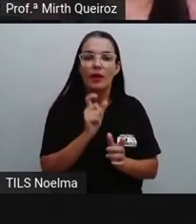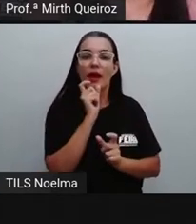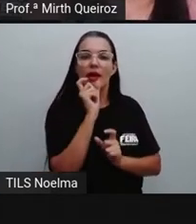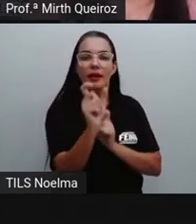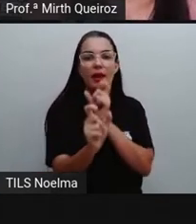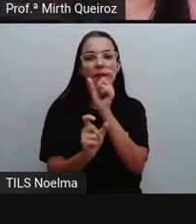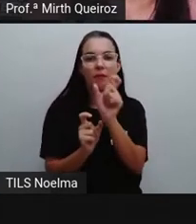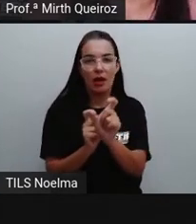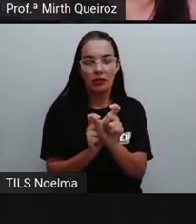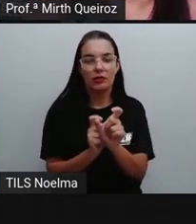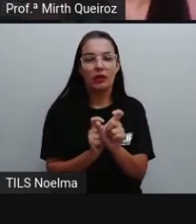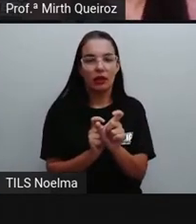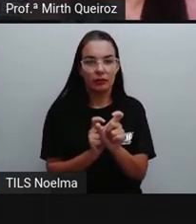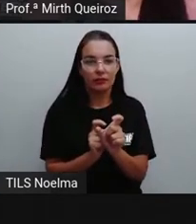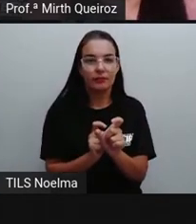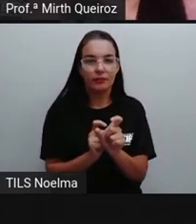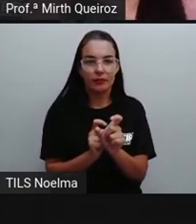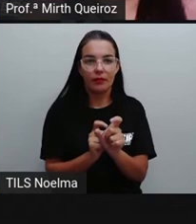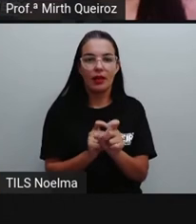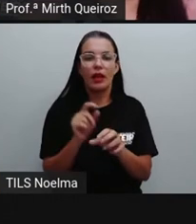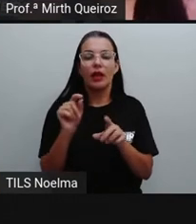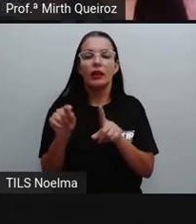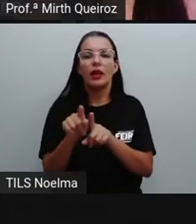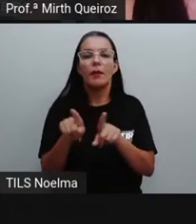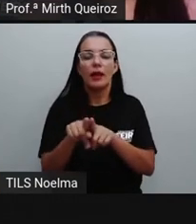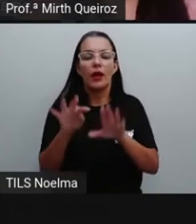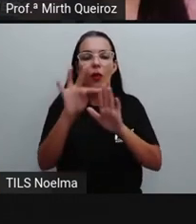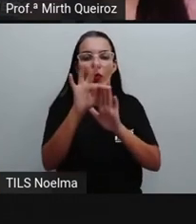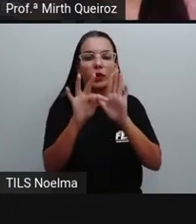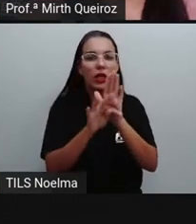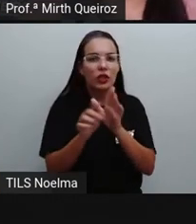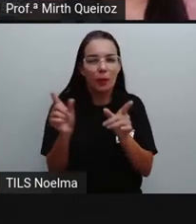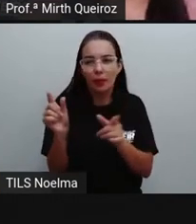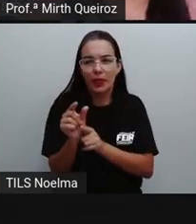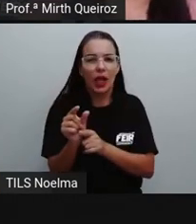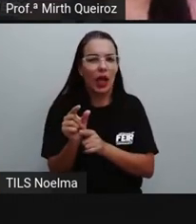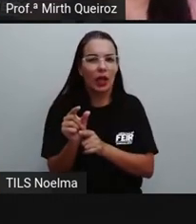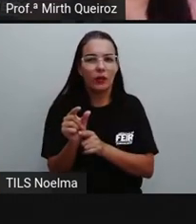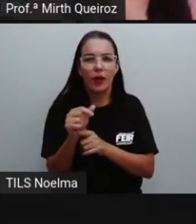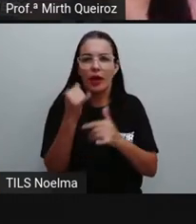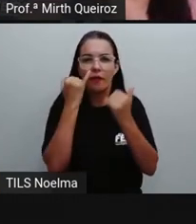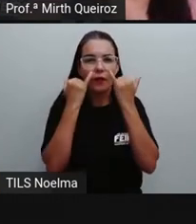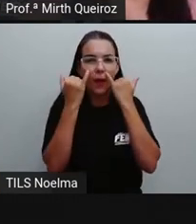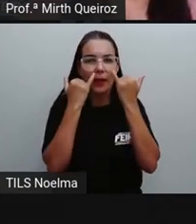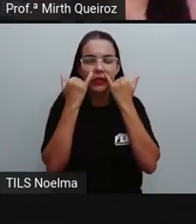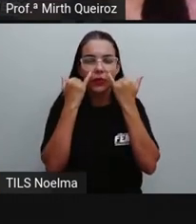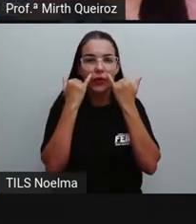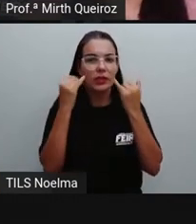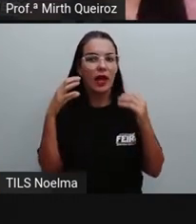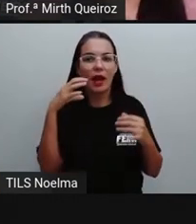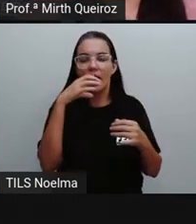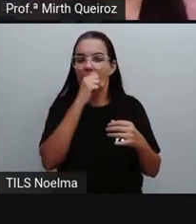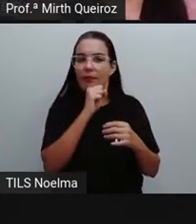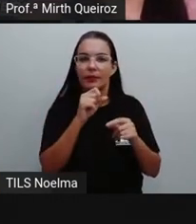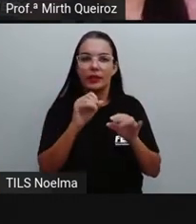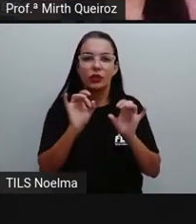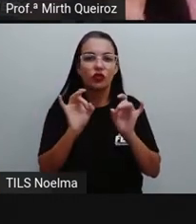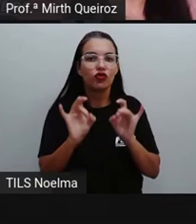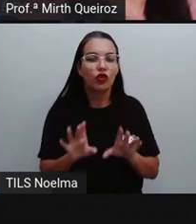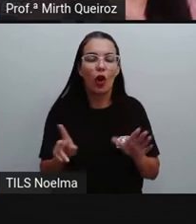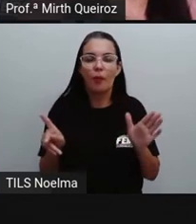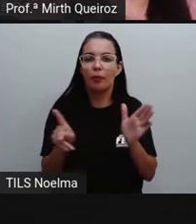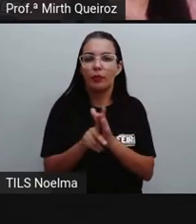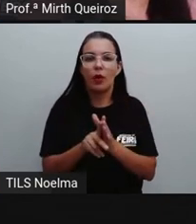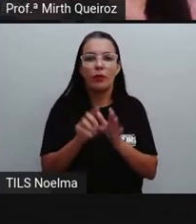destinatário aí da carta. O corpo do texto, ele é curto e as informações compartilhadas são apenas